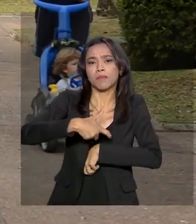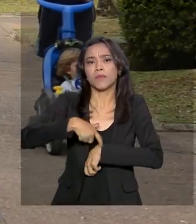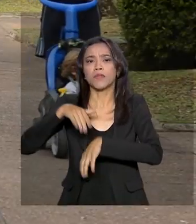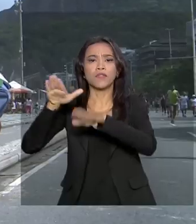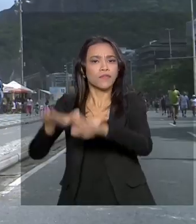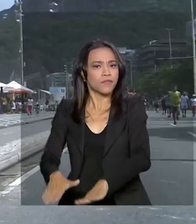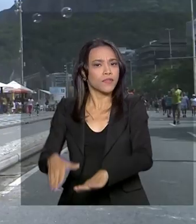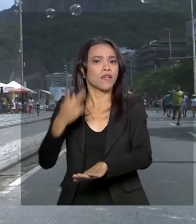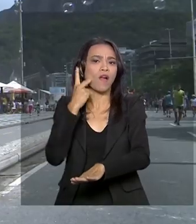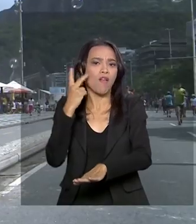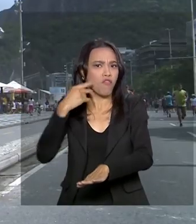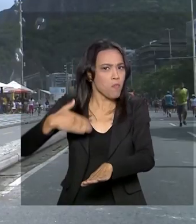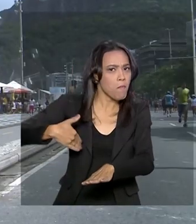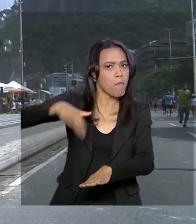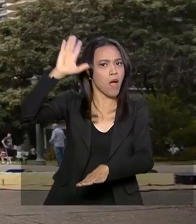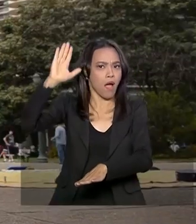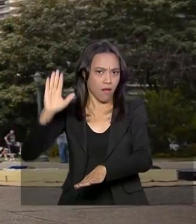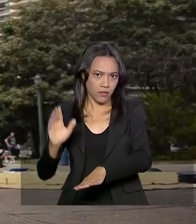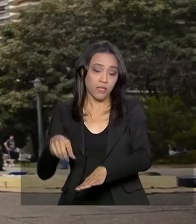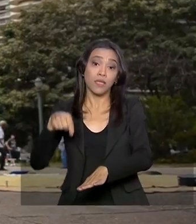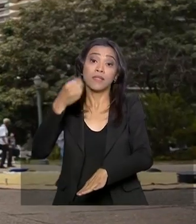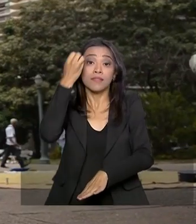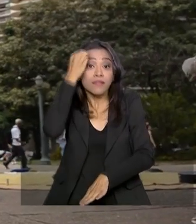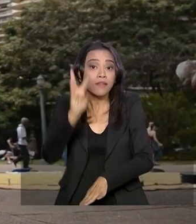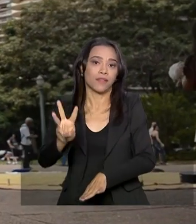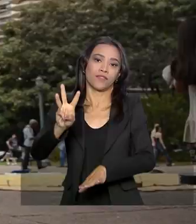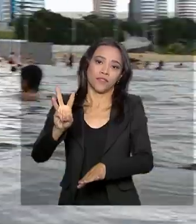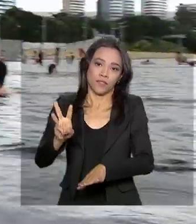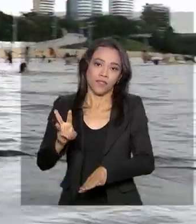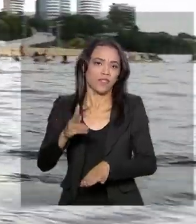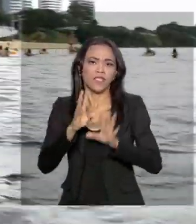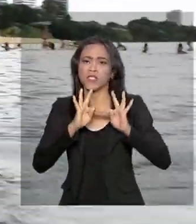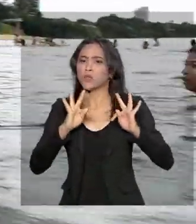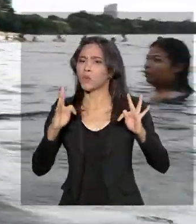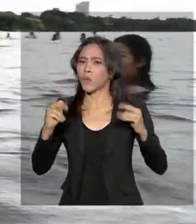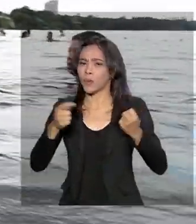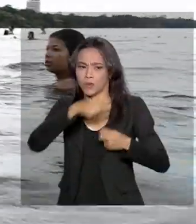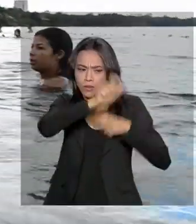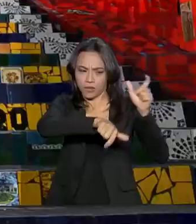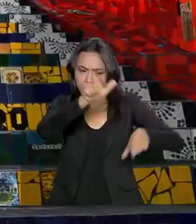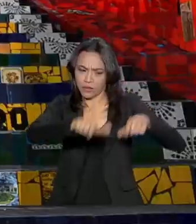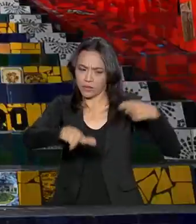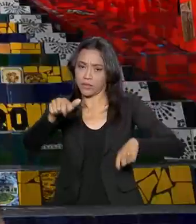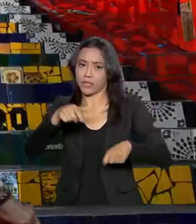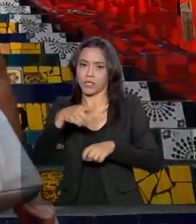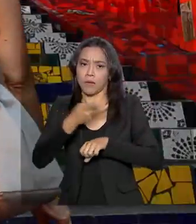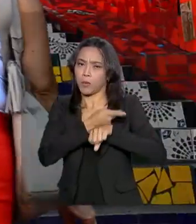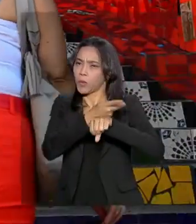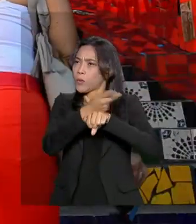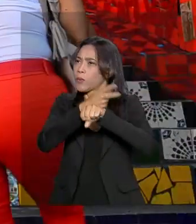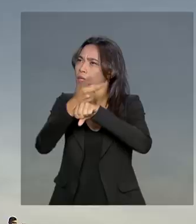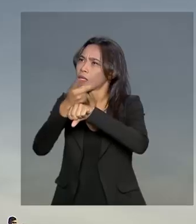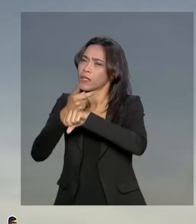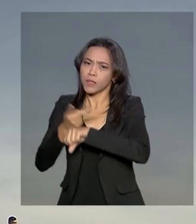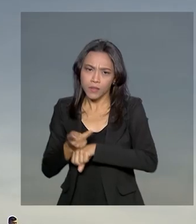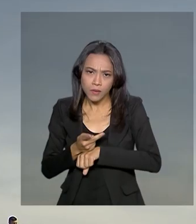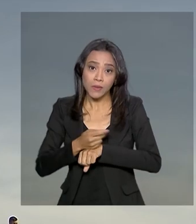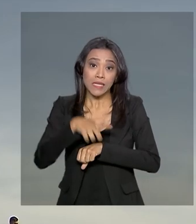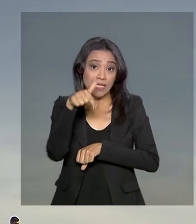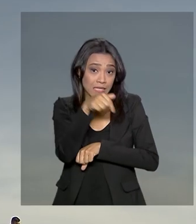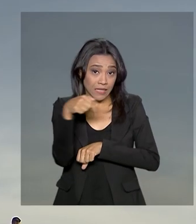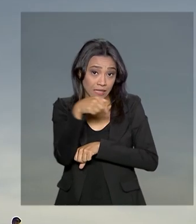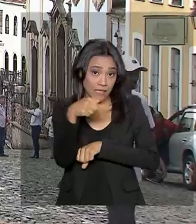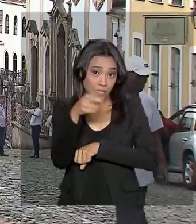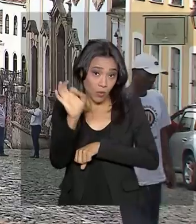Fortaleza também foi o maior da pesquisa. Três dias. Entre todos os turistas que buscaram os destinos domésticos, 77%